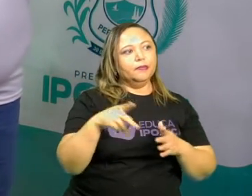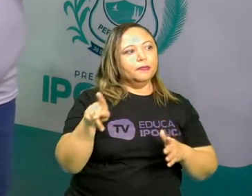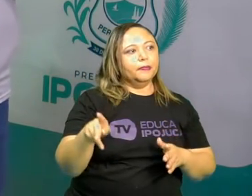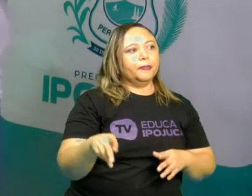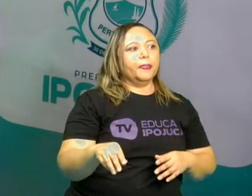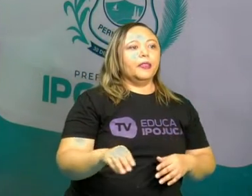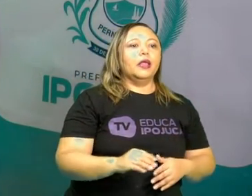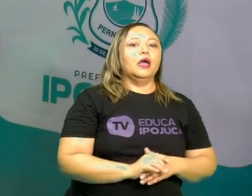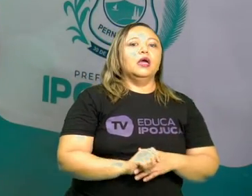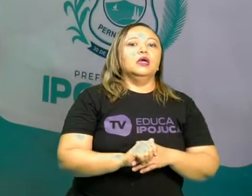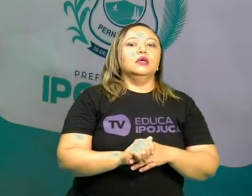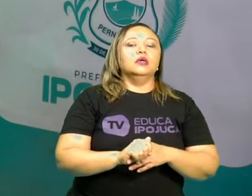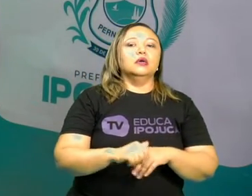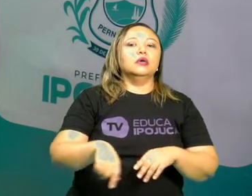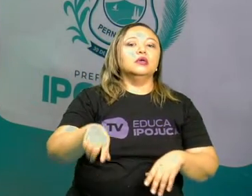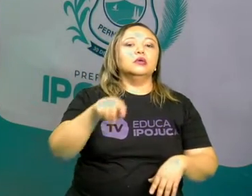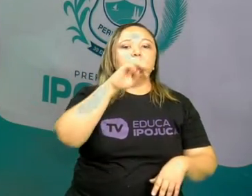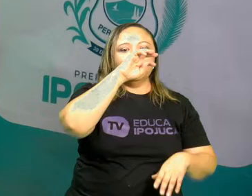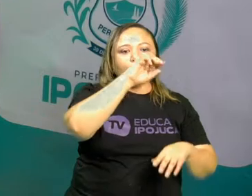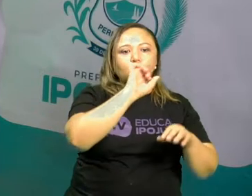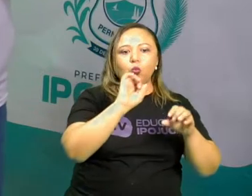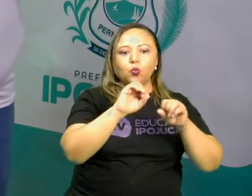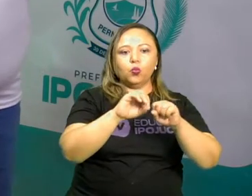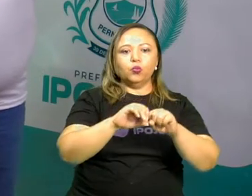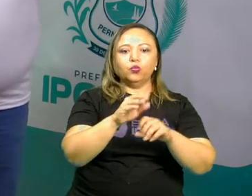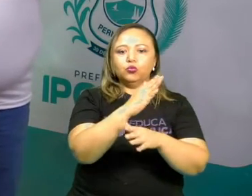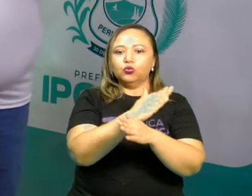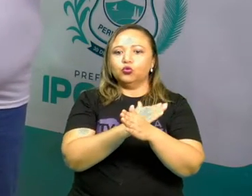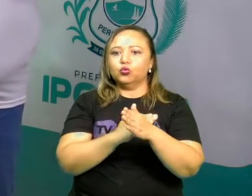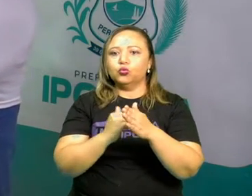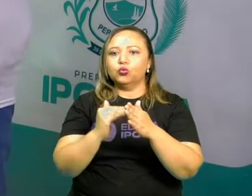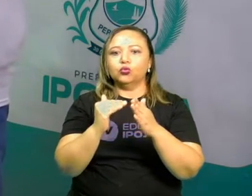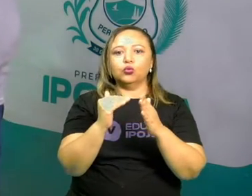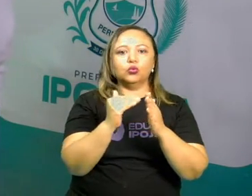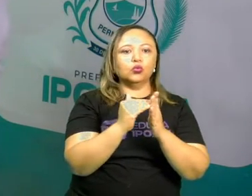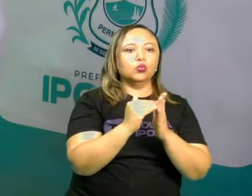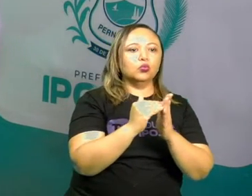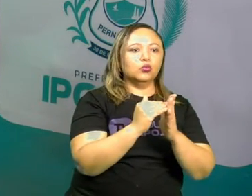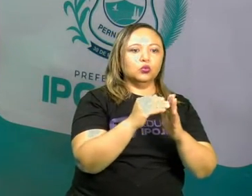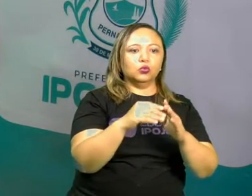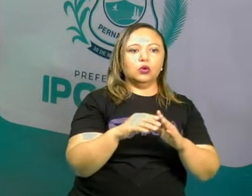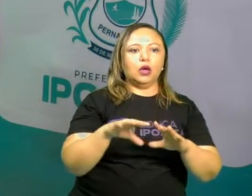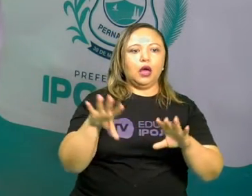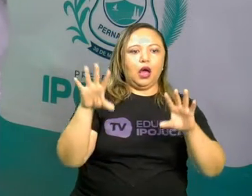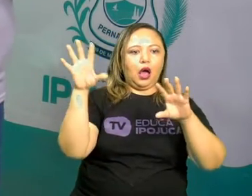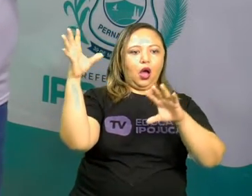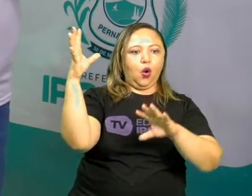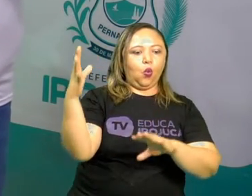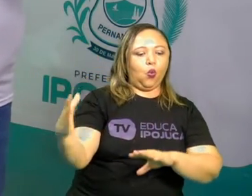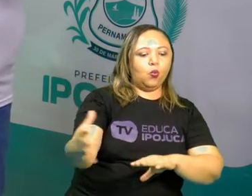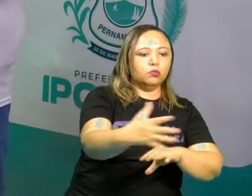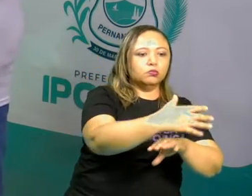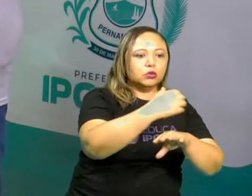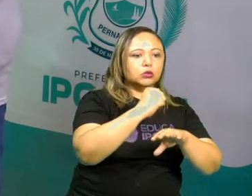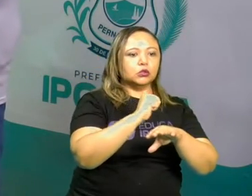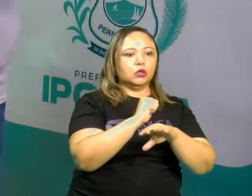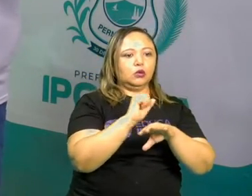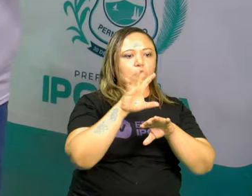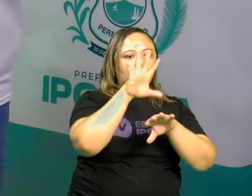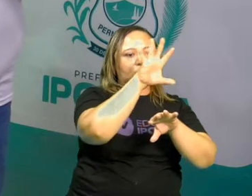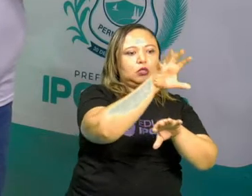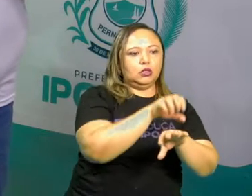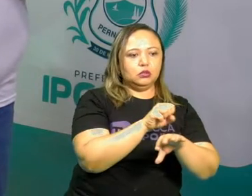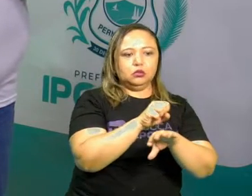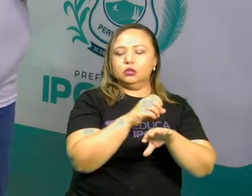A ocupação limitava-se ao litoral, porque a proximidade da Europa para cá, todas as